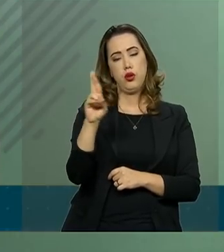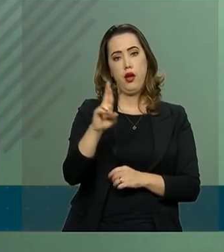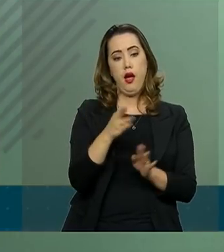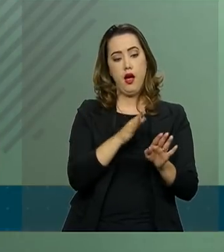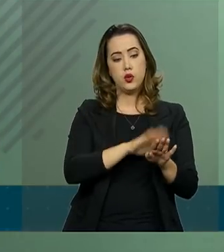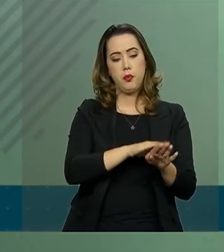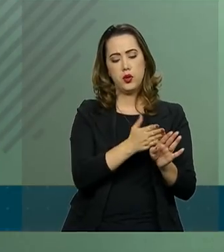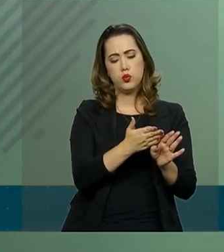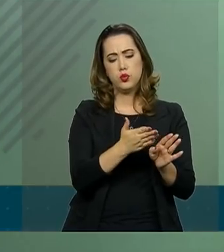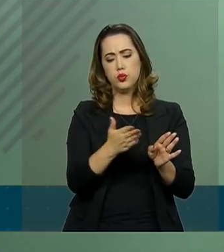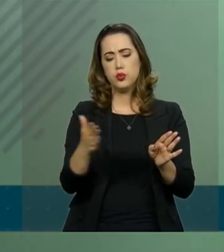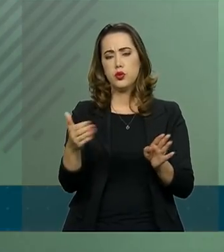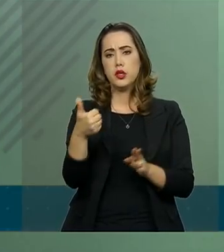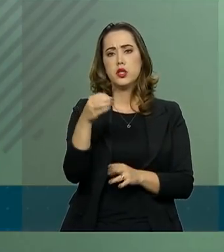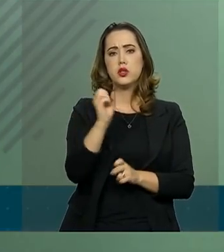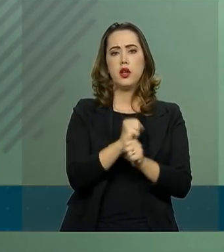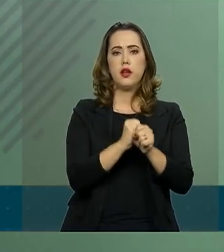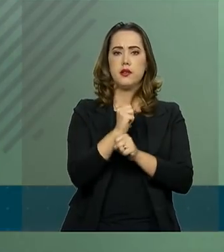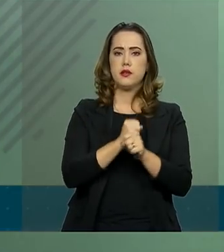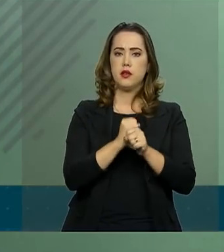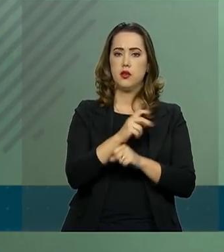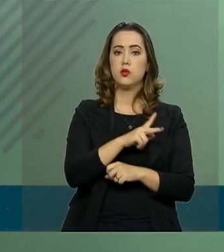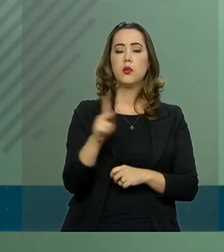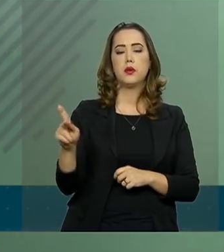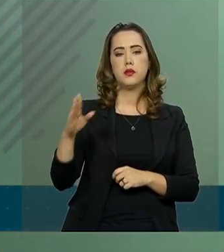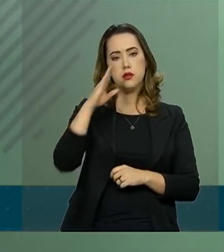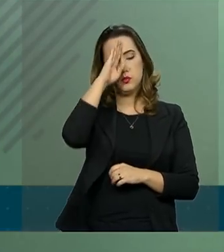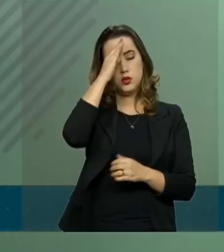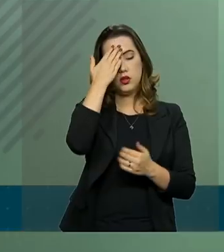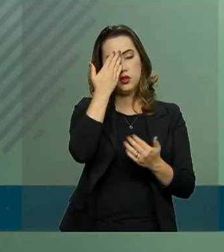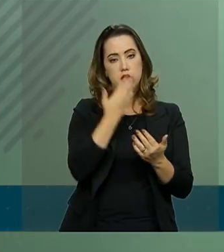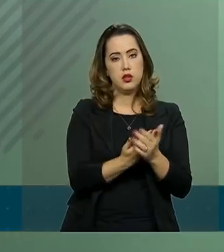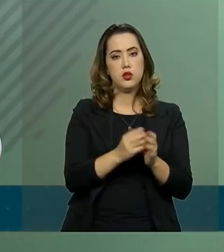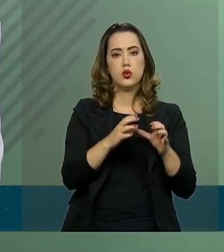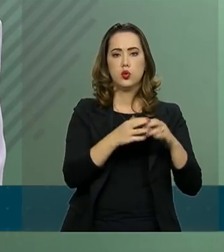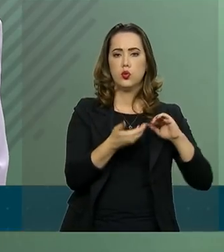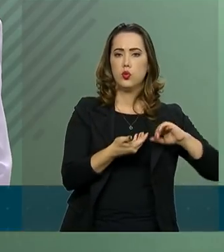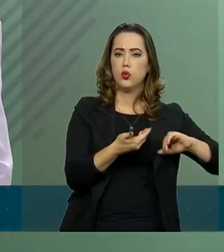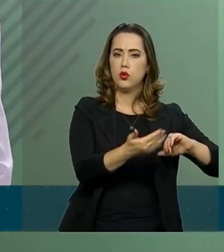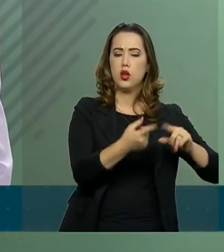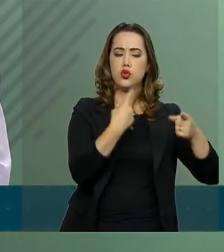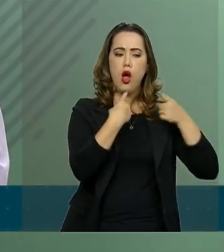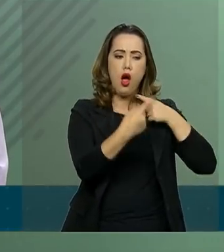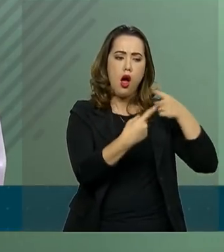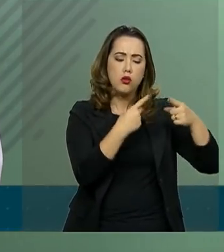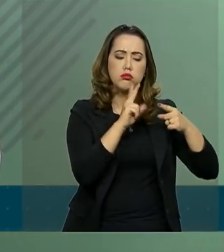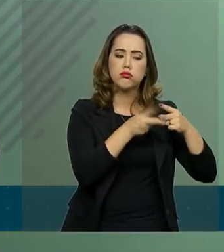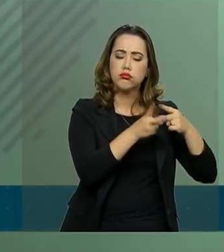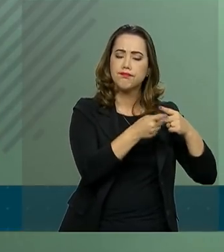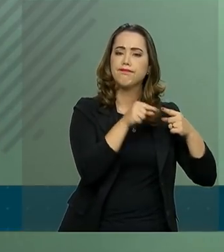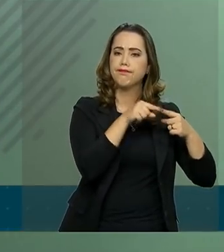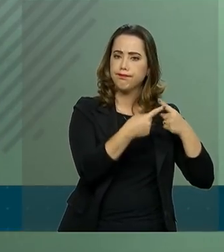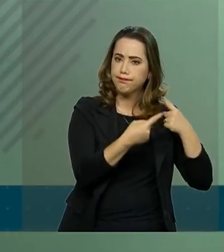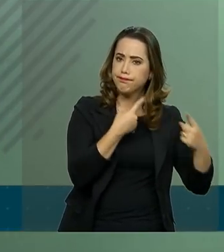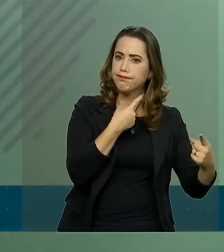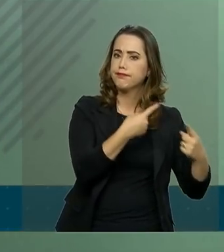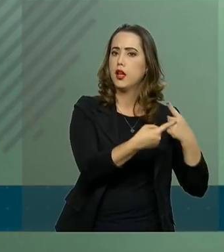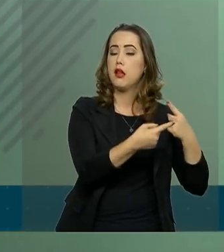confia nos congressistas, vem dialogando com o parlamento e espera o melhor para o país.